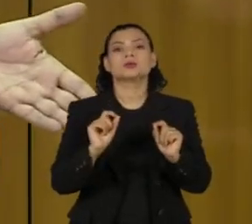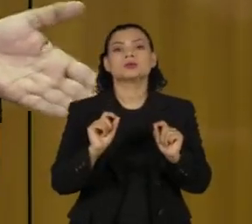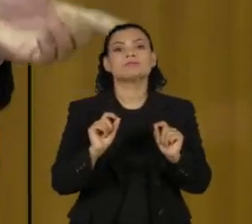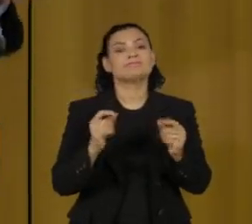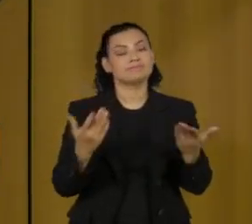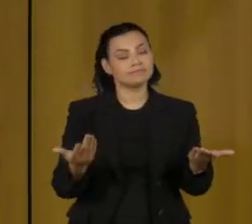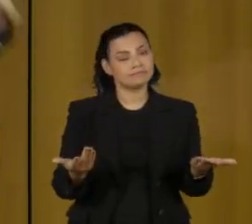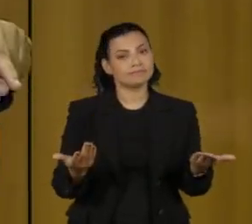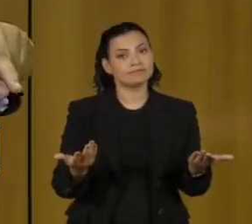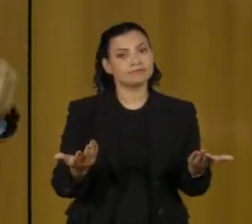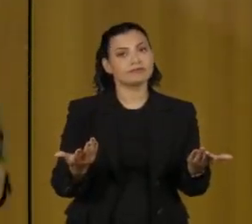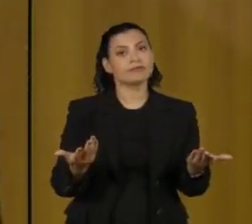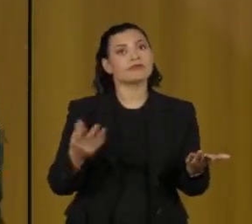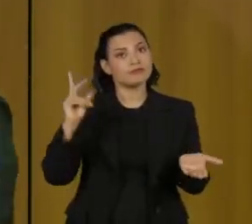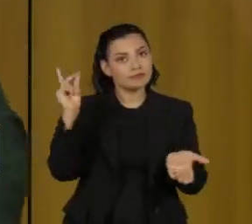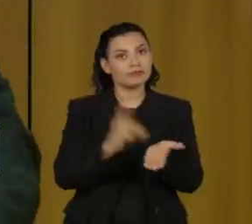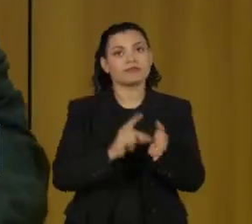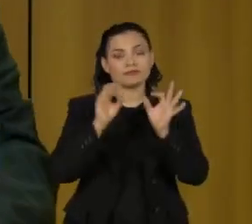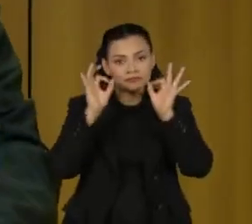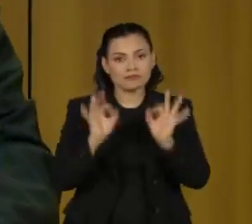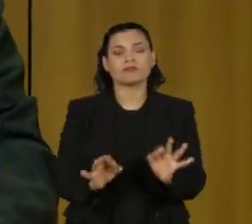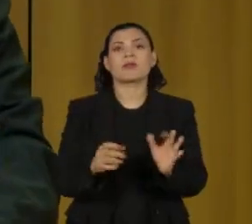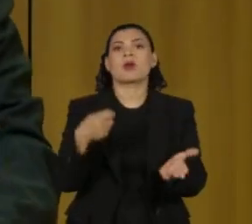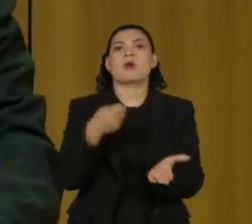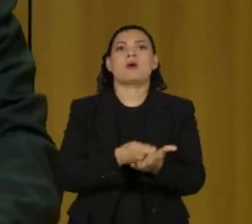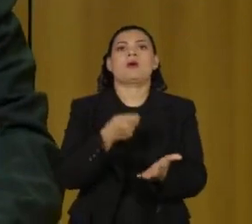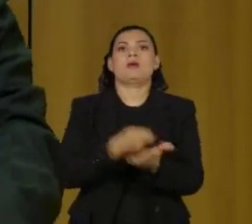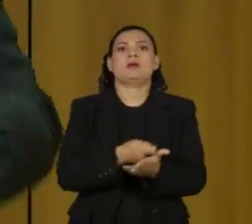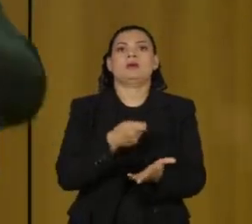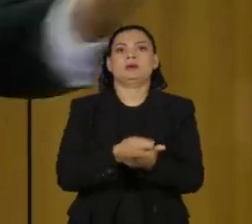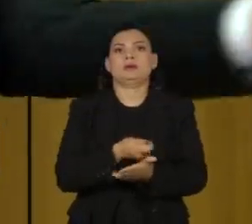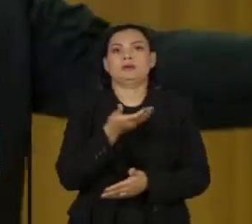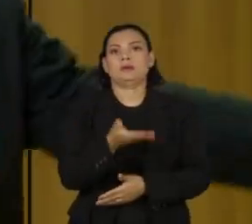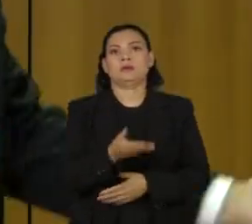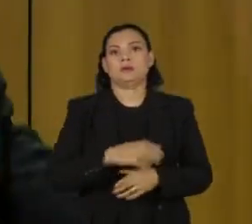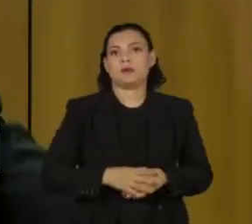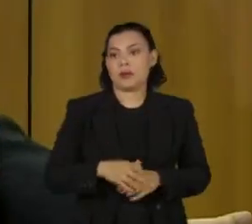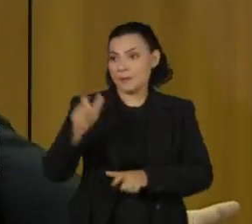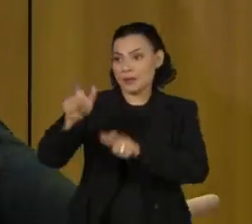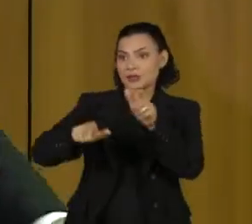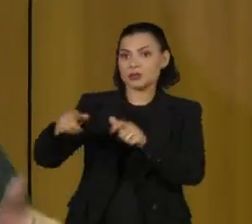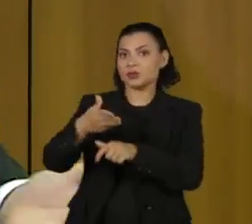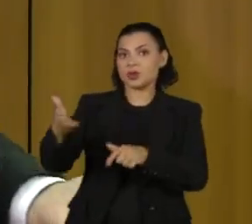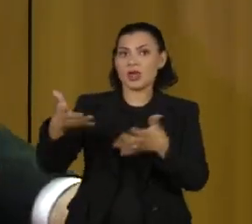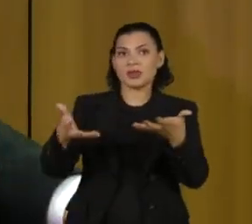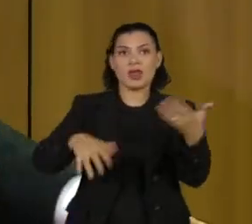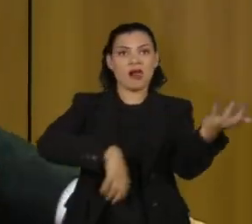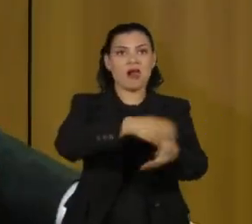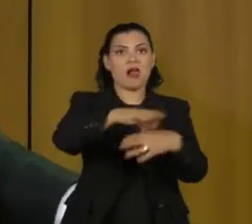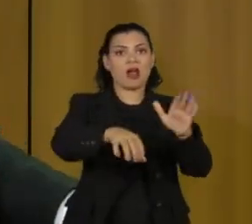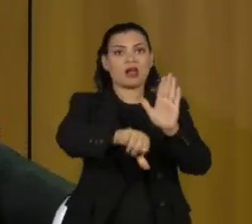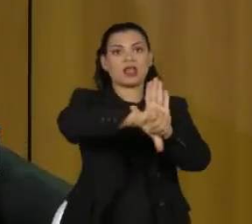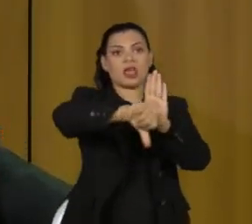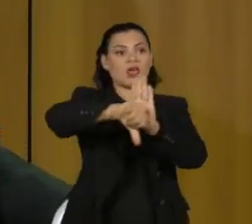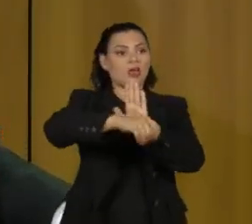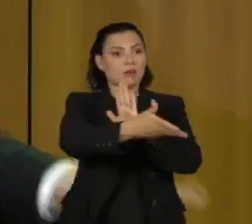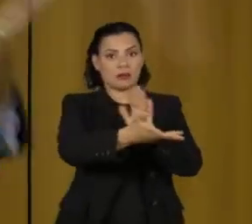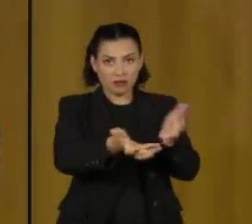legítima e obrigatória contra aqueles que querem violar a lei e cometer crime.